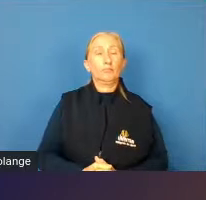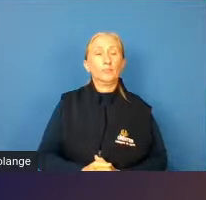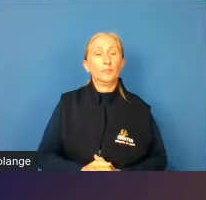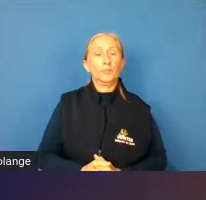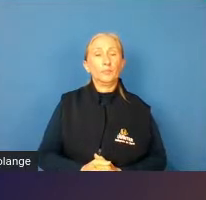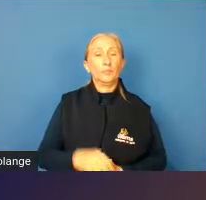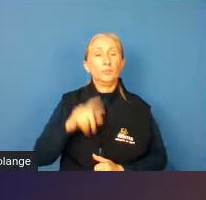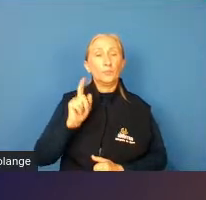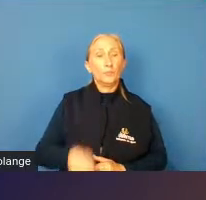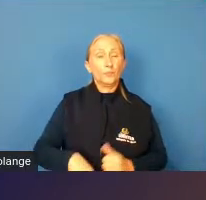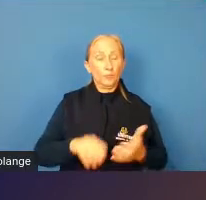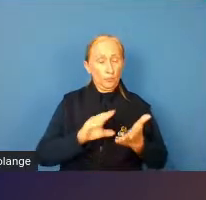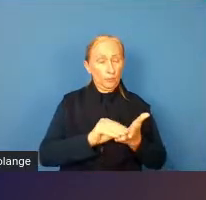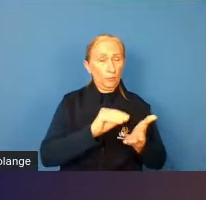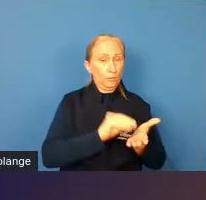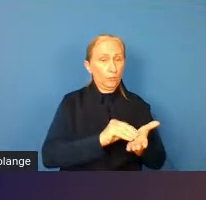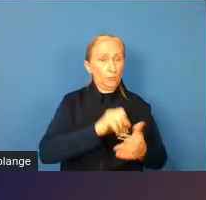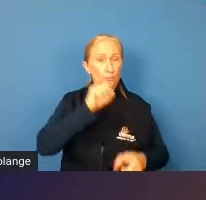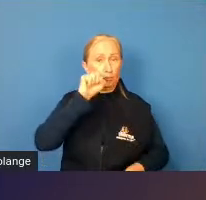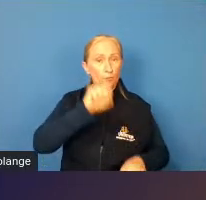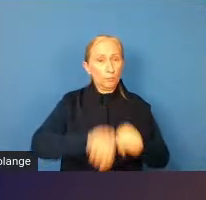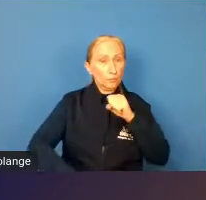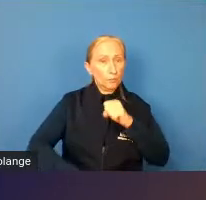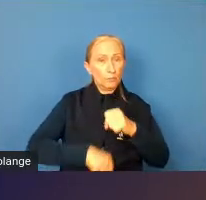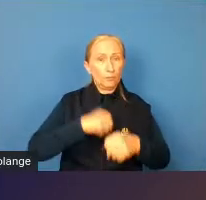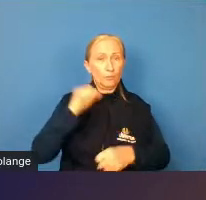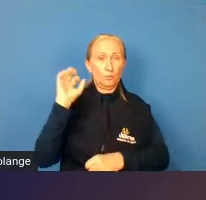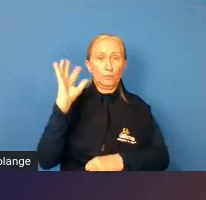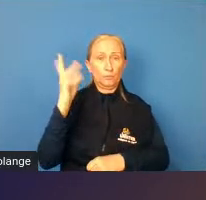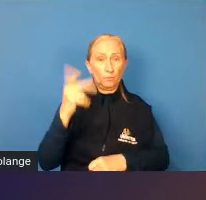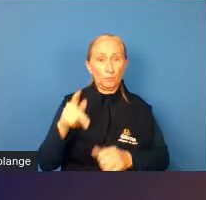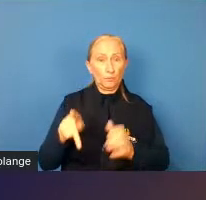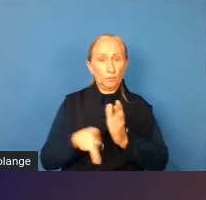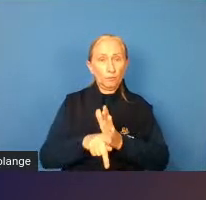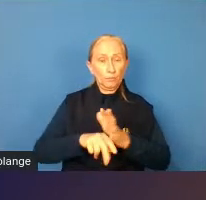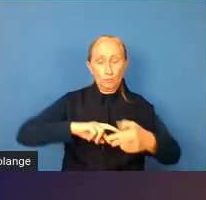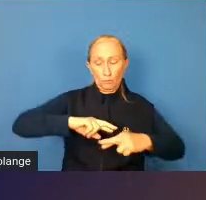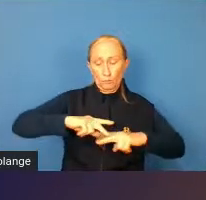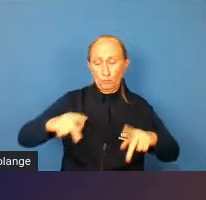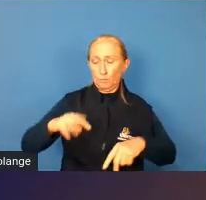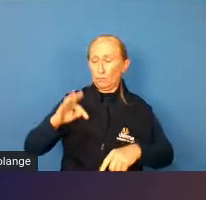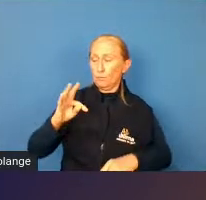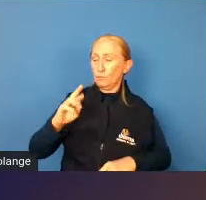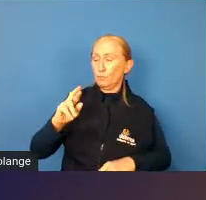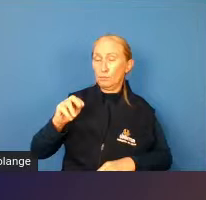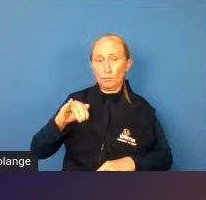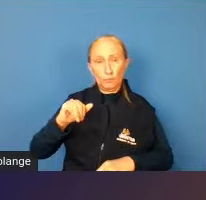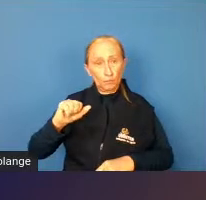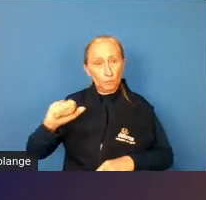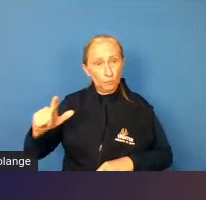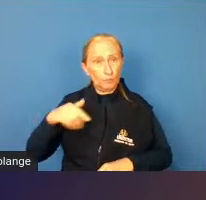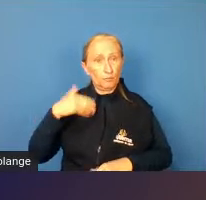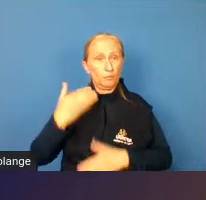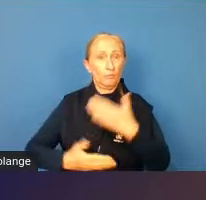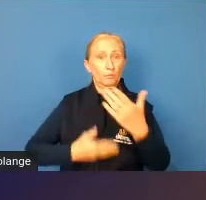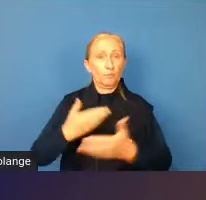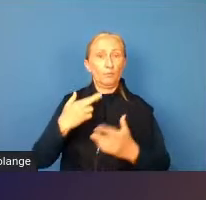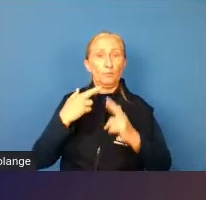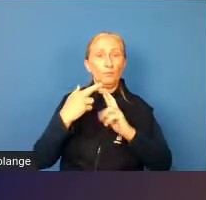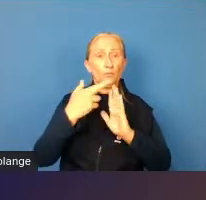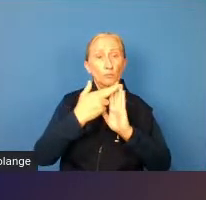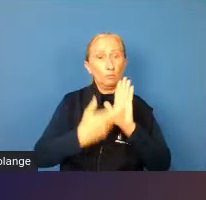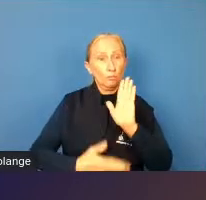Sobre alguns dados de violência, a Associação Nacional de Travestis e Transsexuais desemploie um relatório